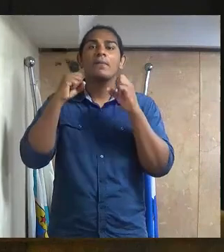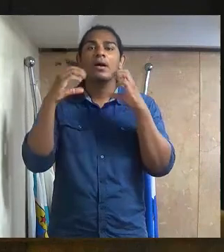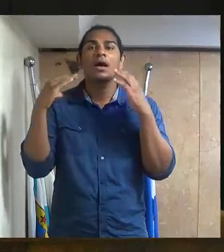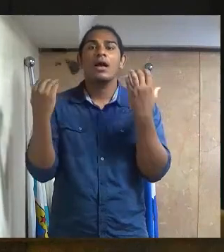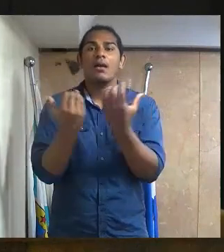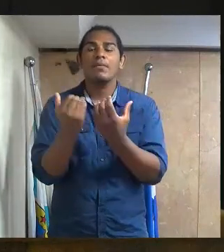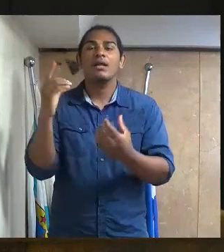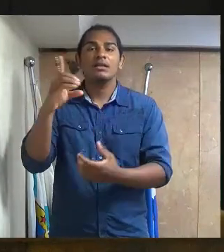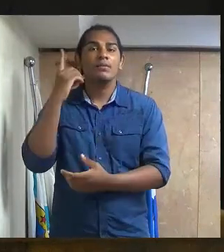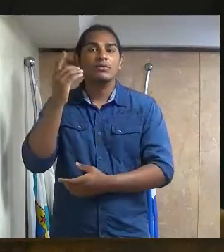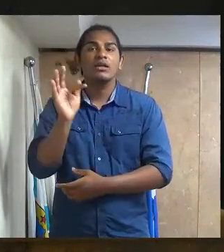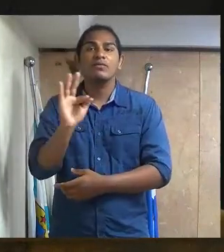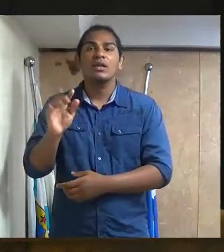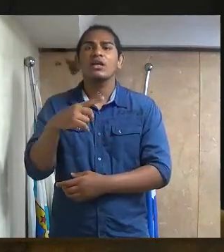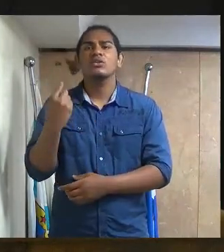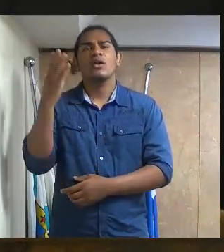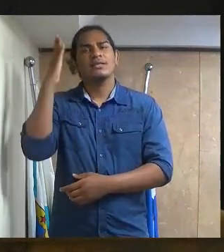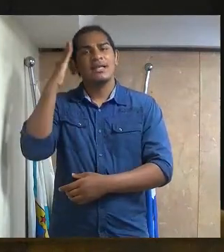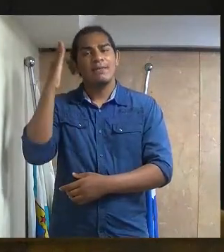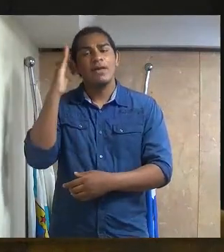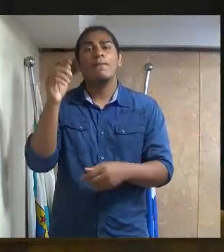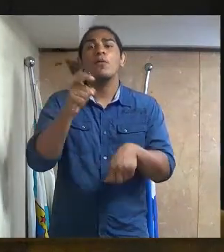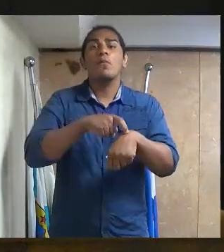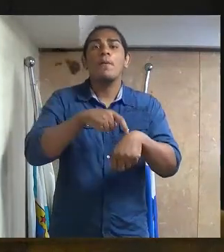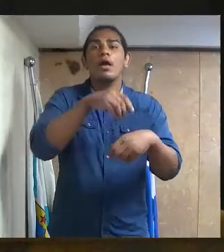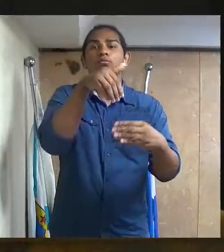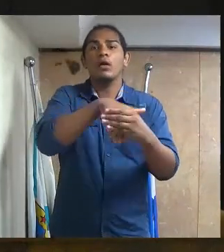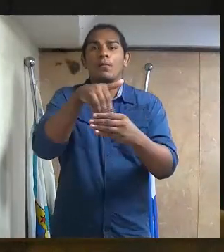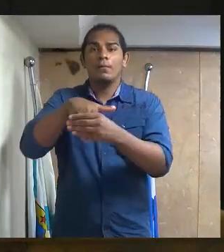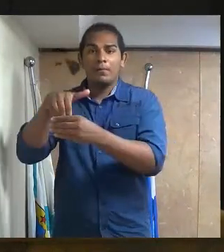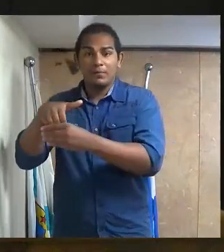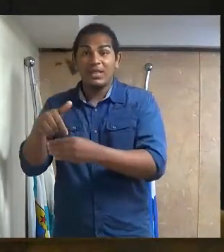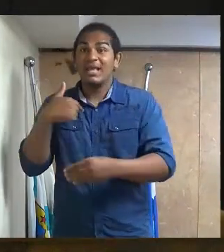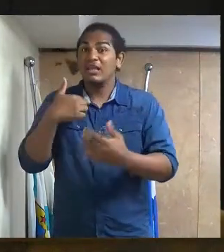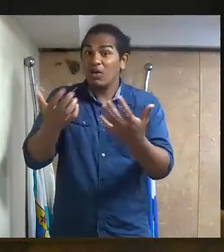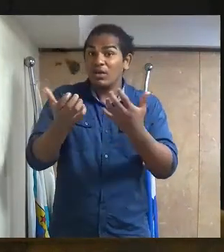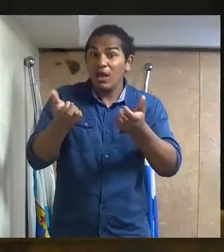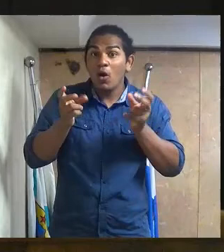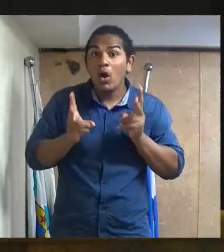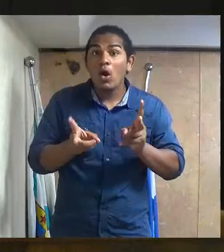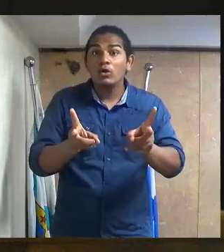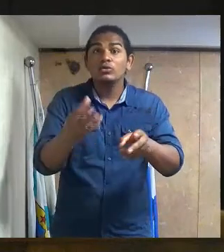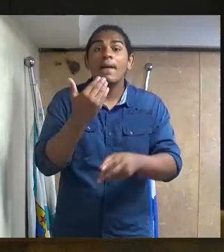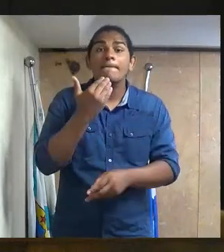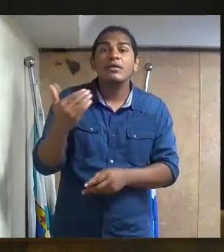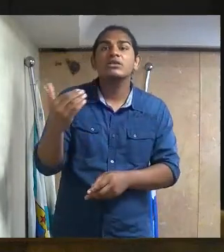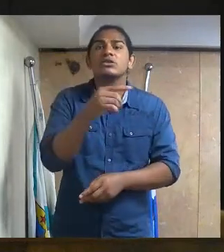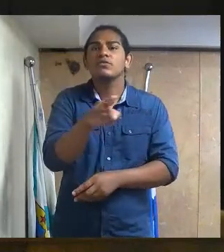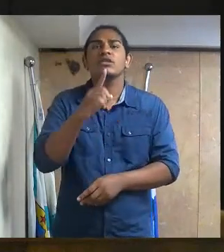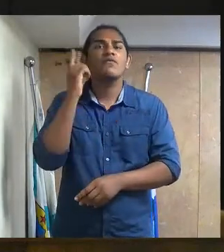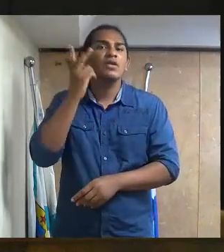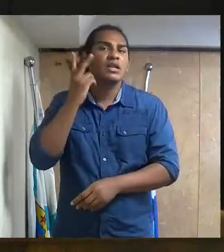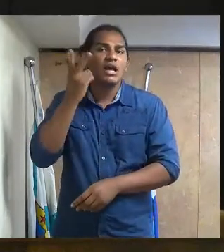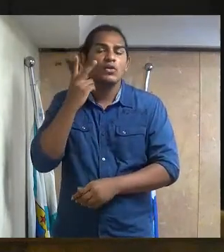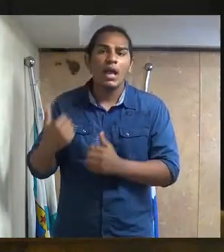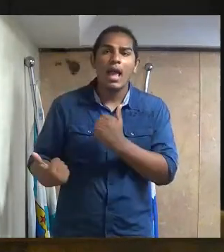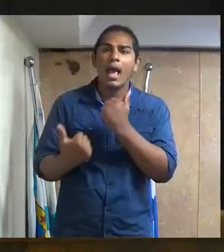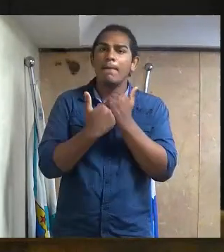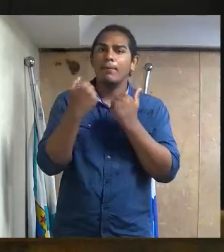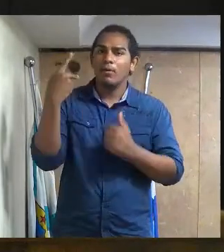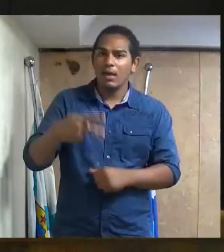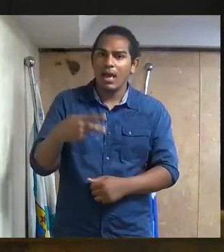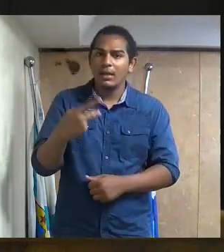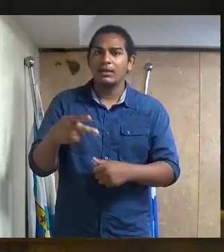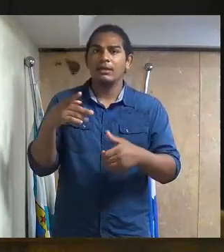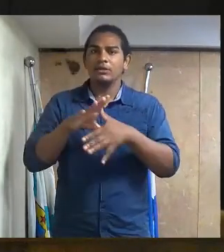E nós sabemos que estamos em época de eleição e eu quero continuar pedindo o apoio dos vereadores aqui de Duque de Caxias